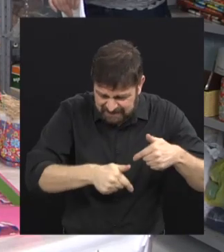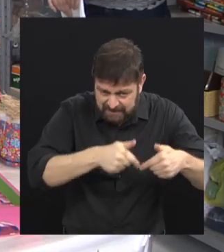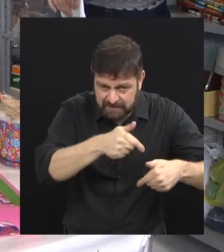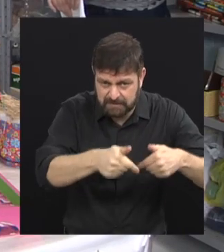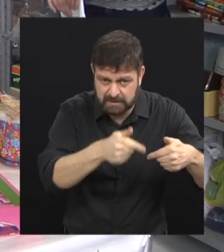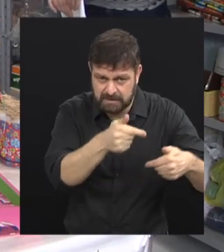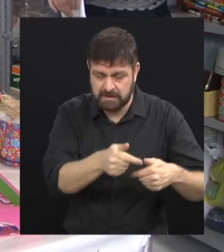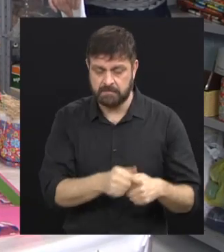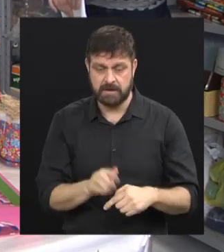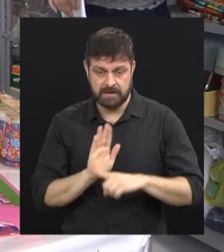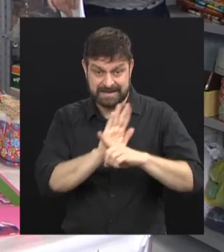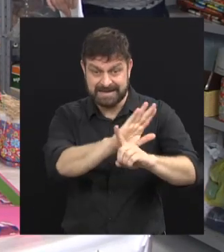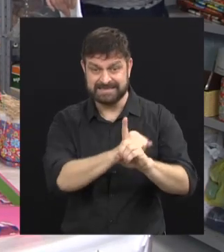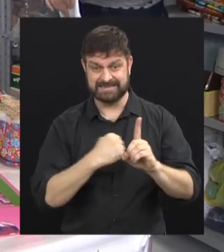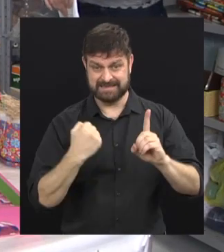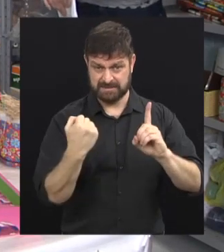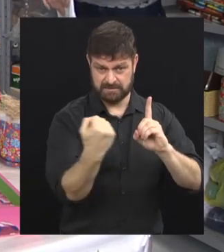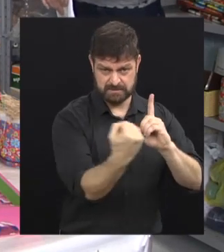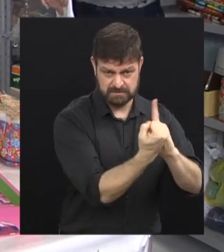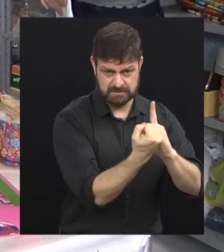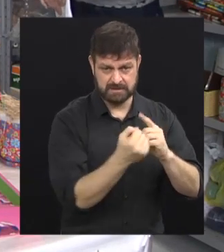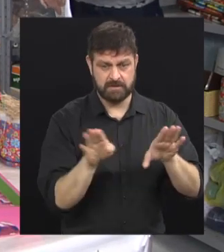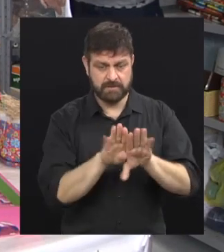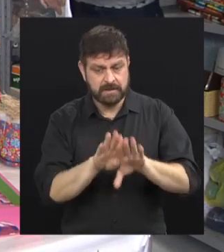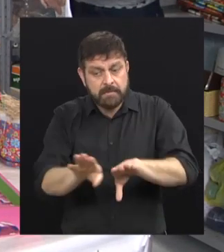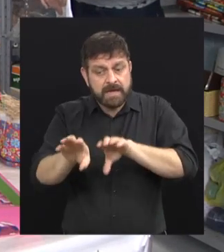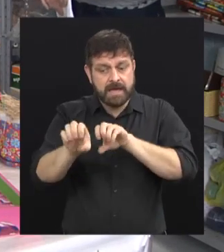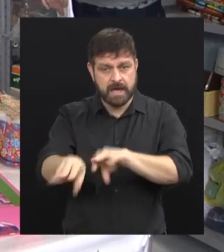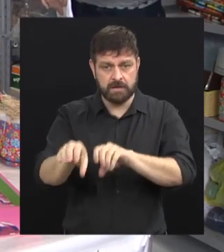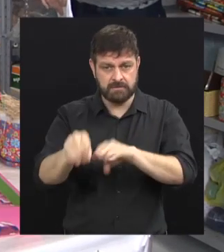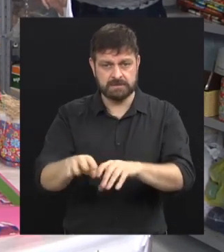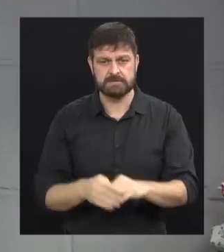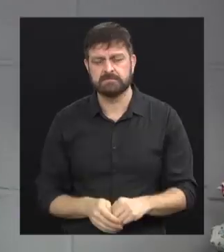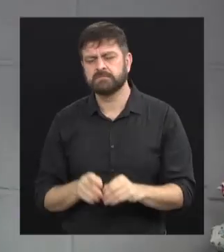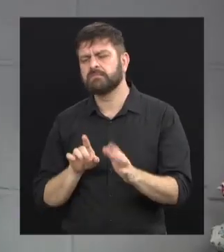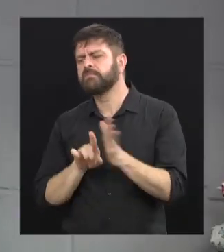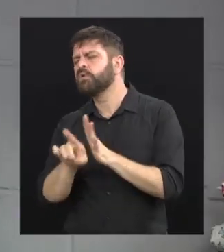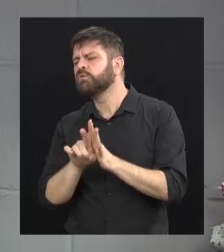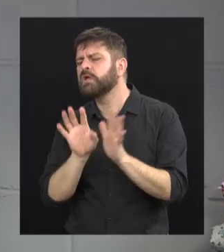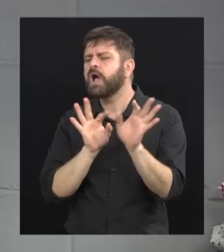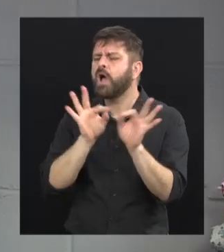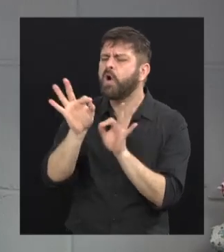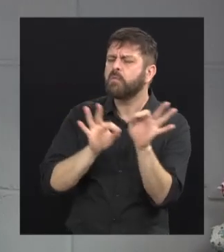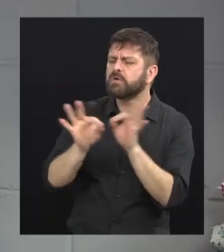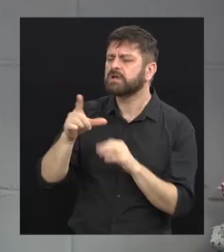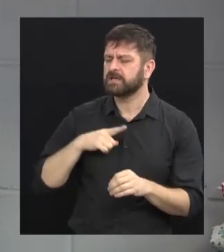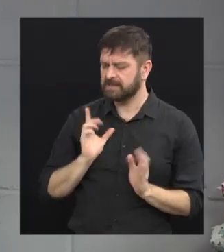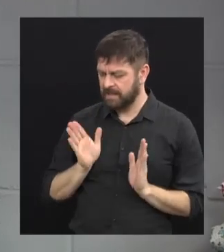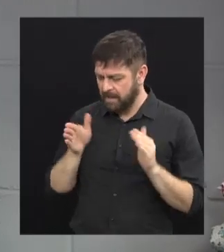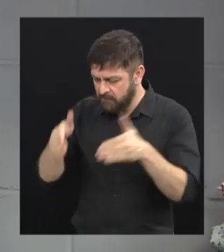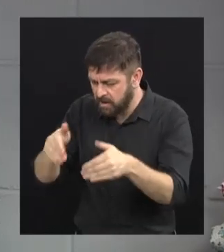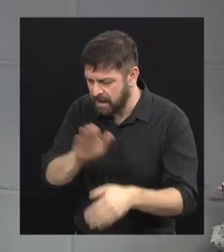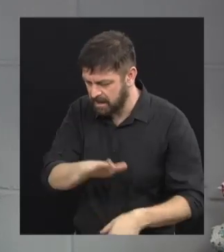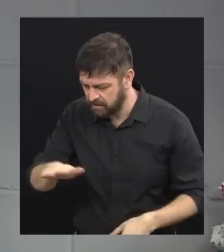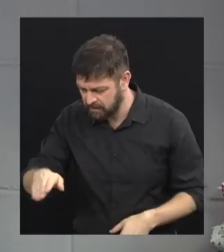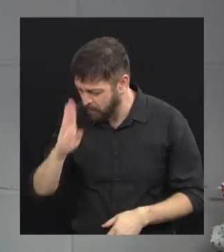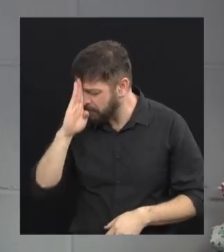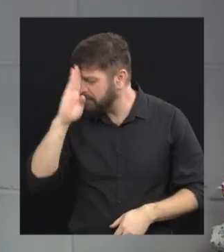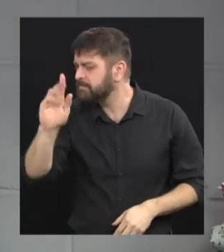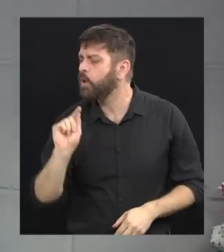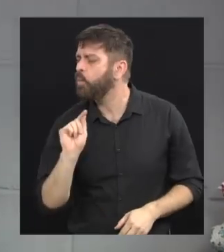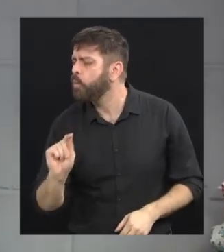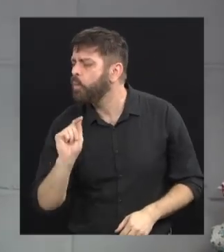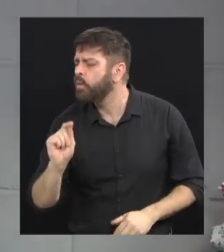global de assistência social e de educação, né? Célia, o que tem de projeto voltado para as crianças? Existem carros